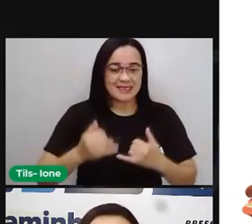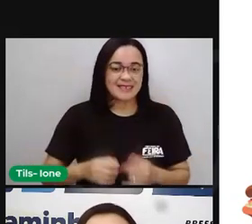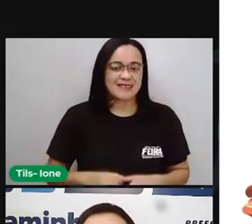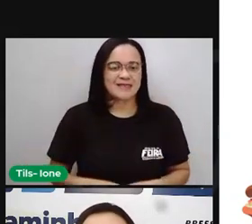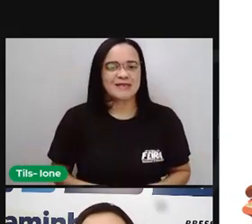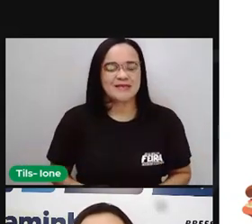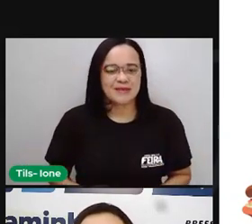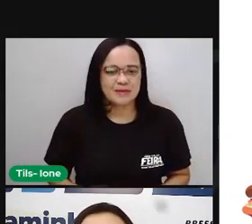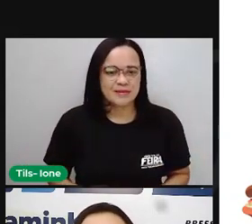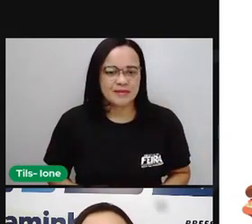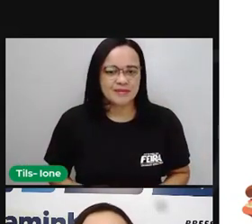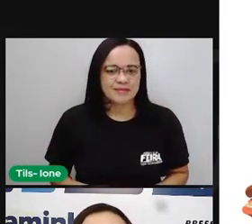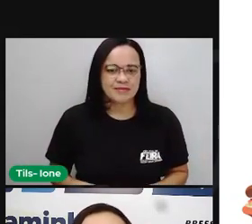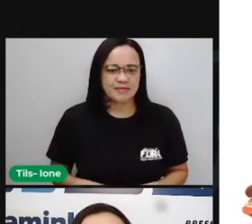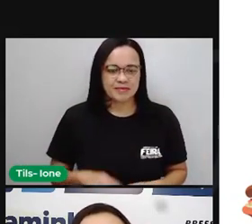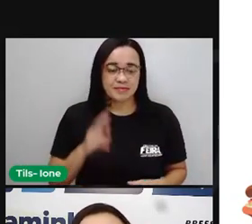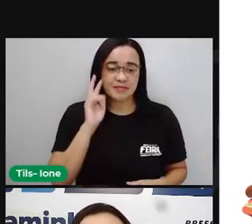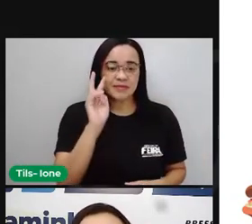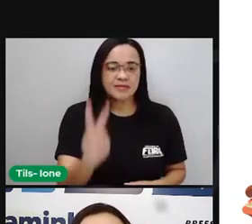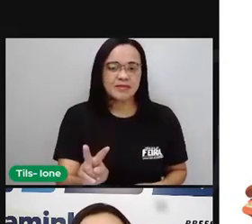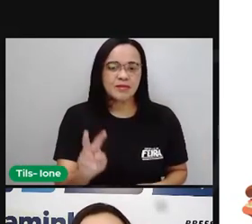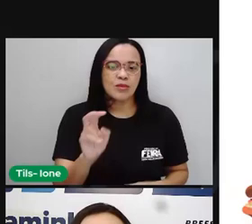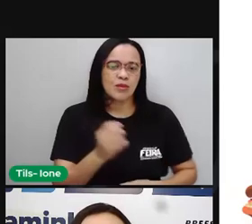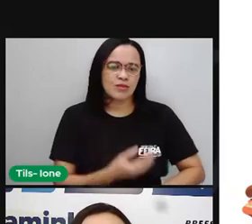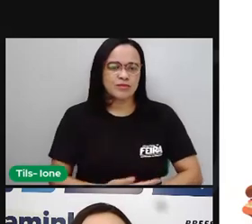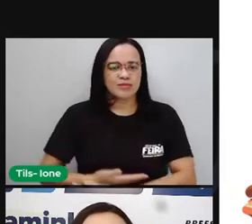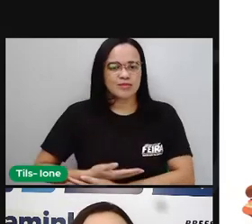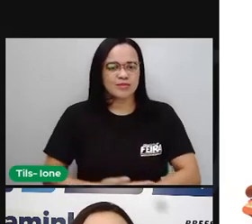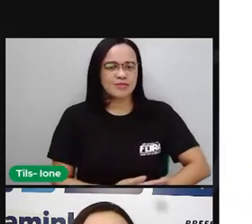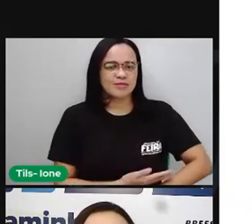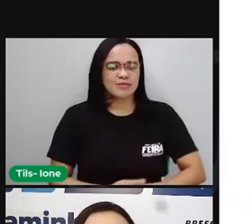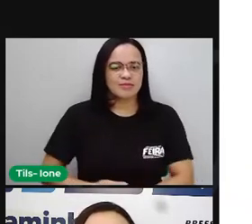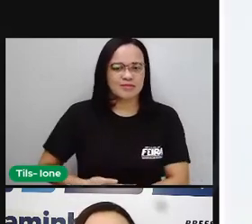inclinando sobre o seu colo adormecem.